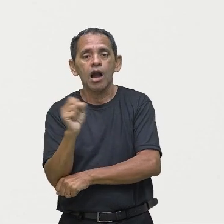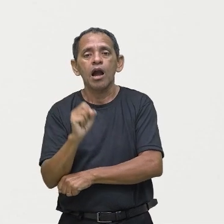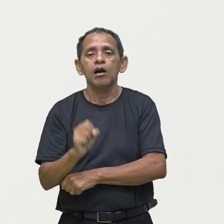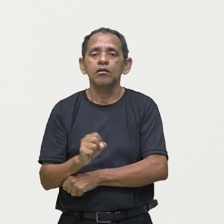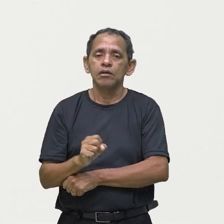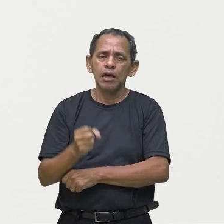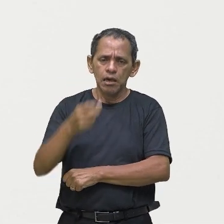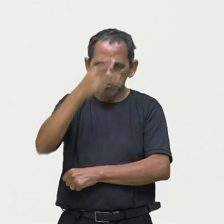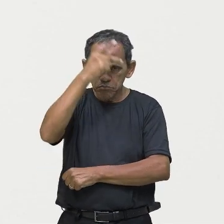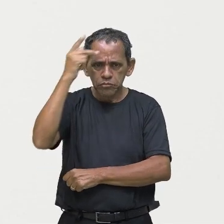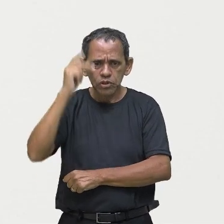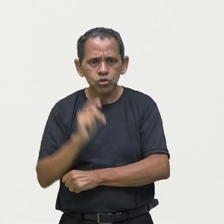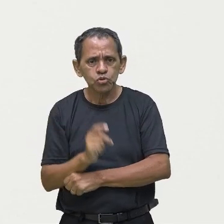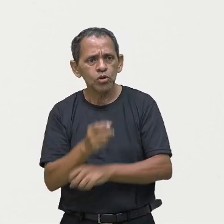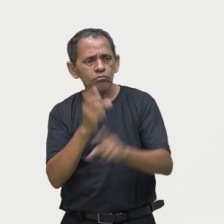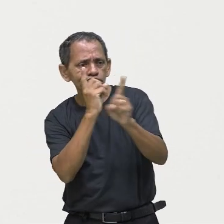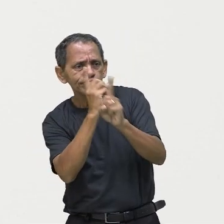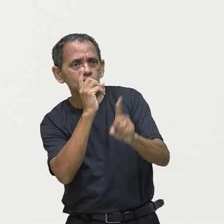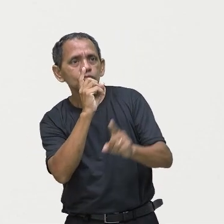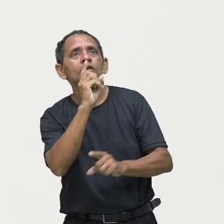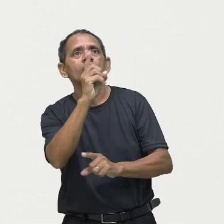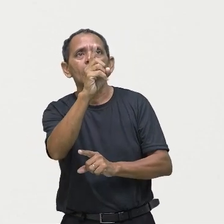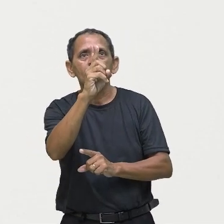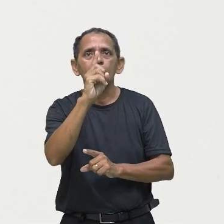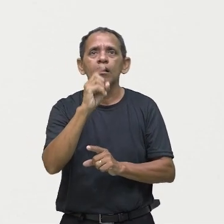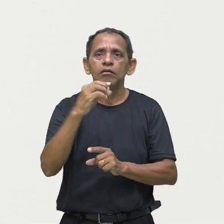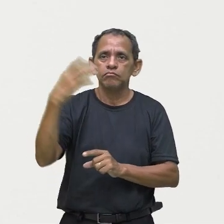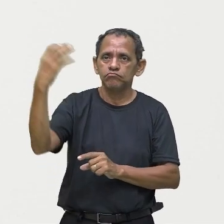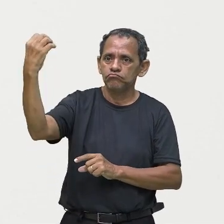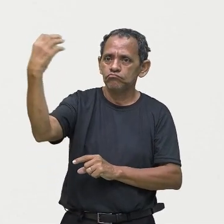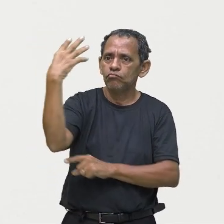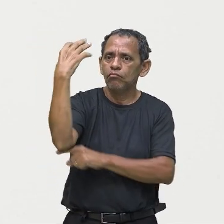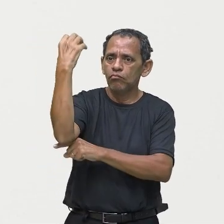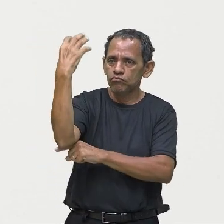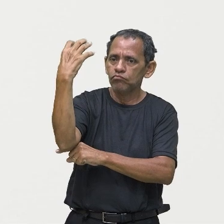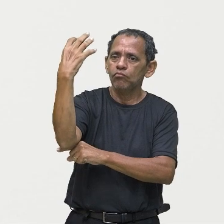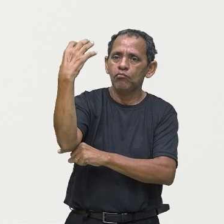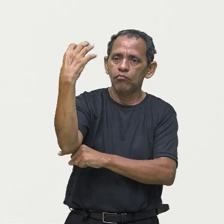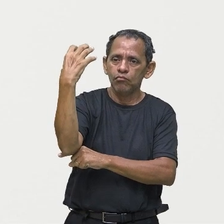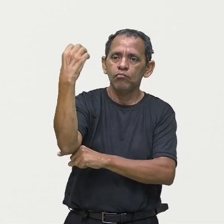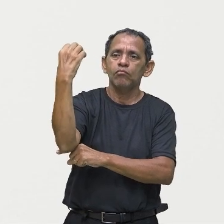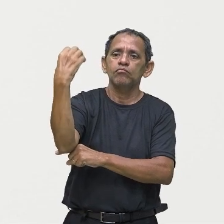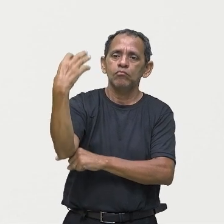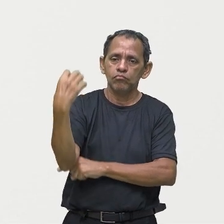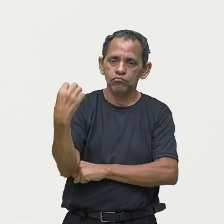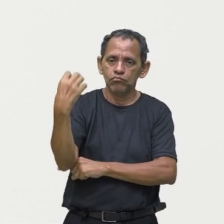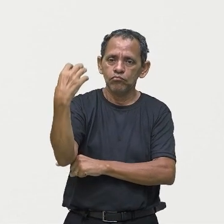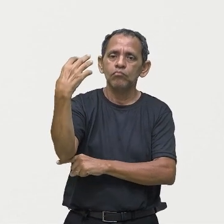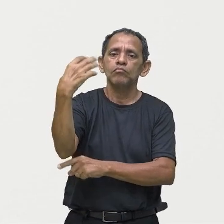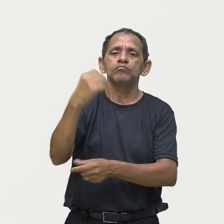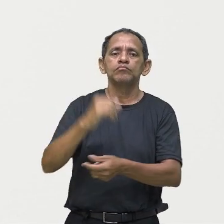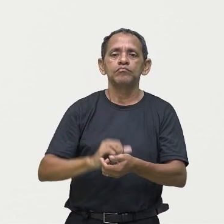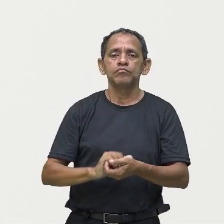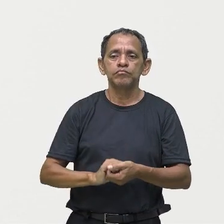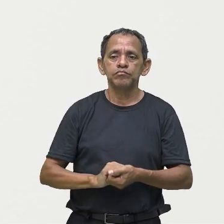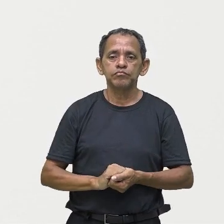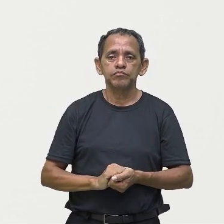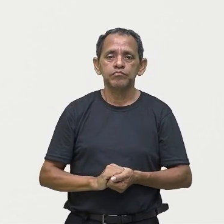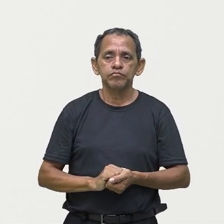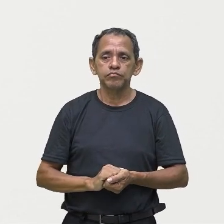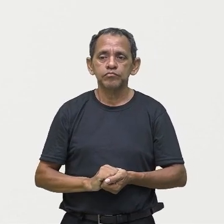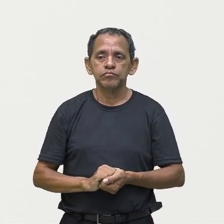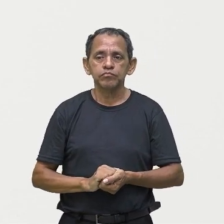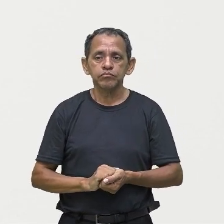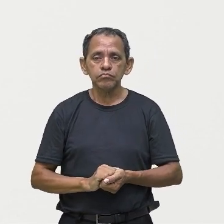vai identificar quando é hora de parar, quando é hora de prosseguir e etc. Então, ele está presente, por exemplo,